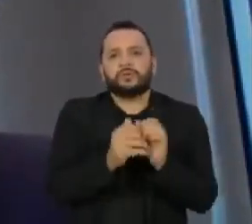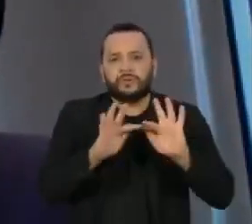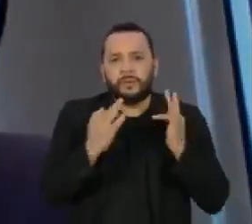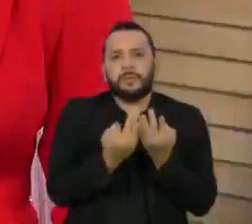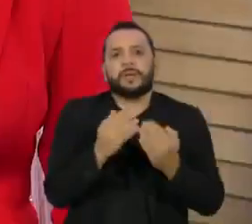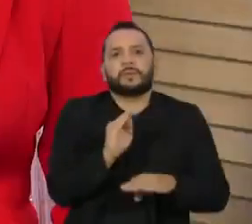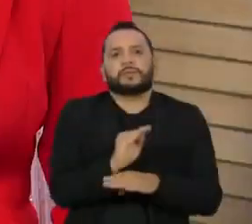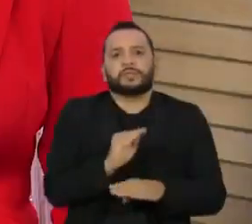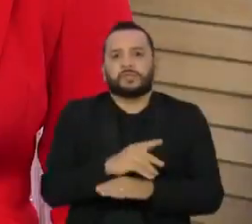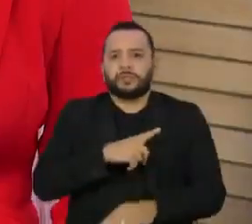protegida. violação grave